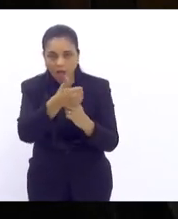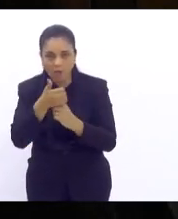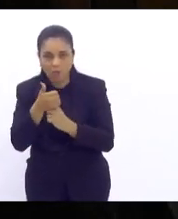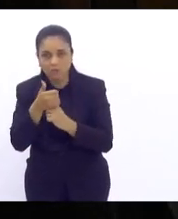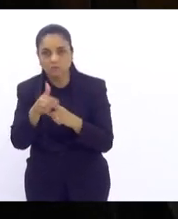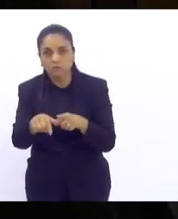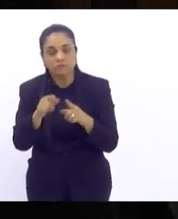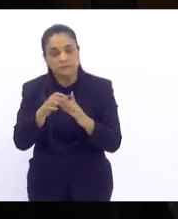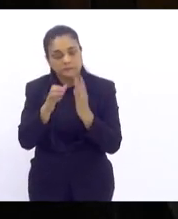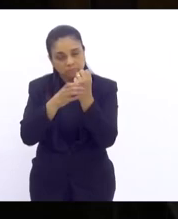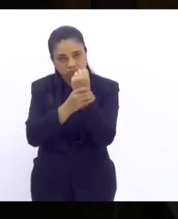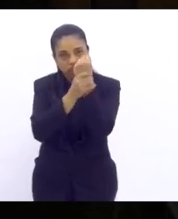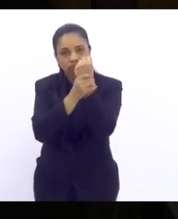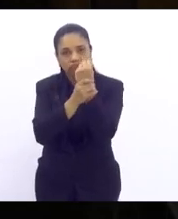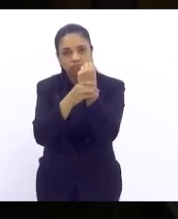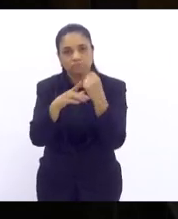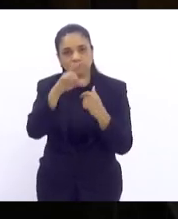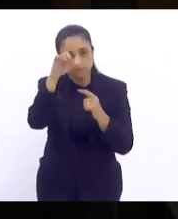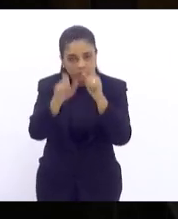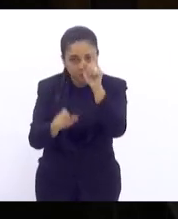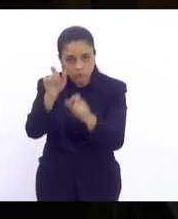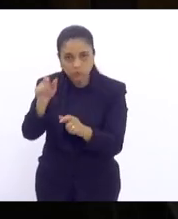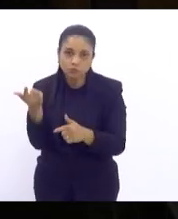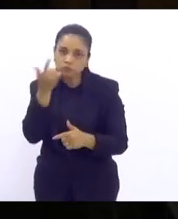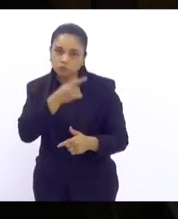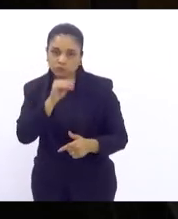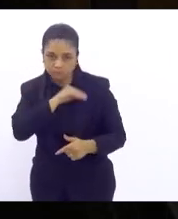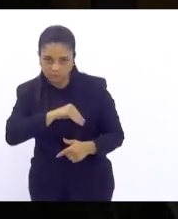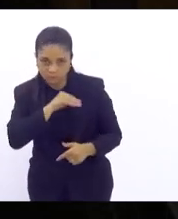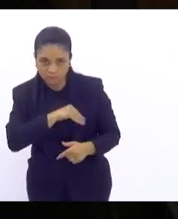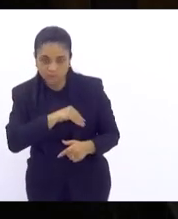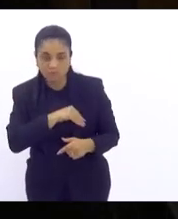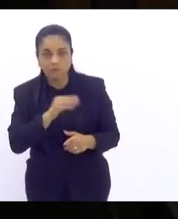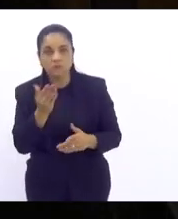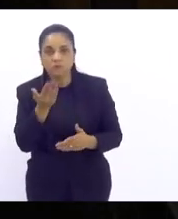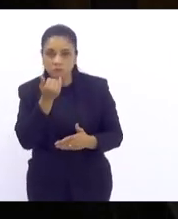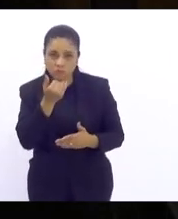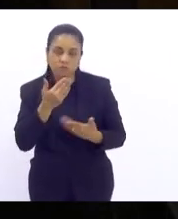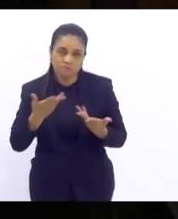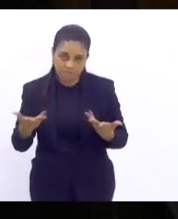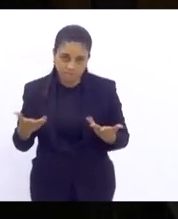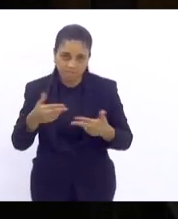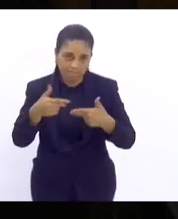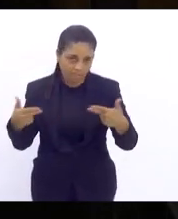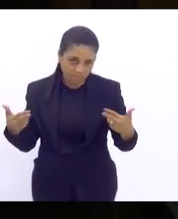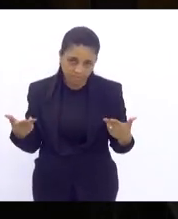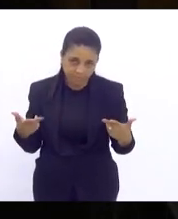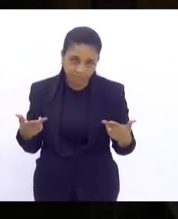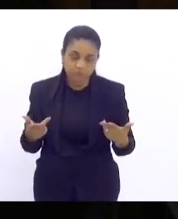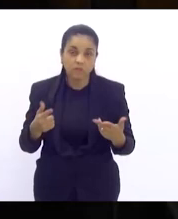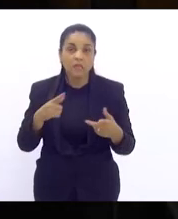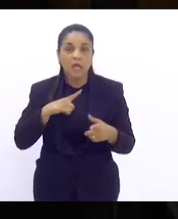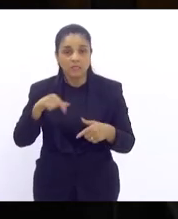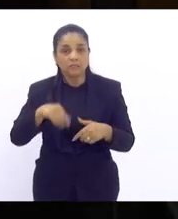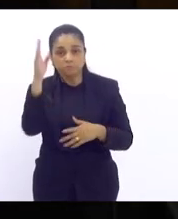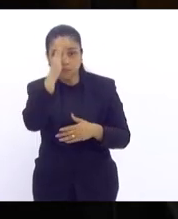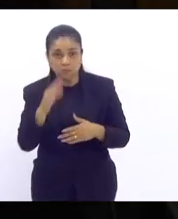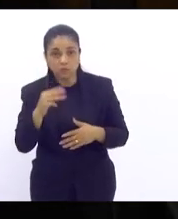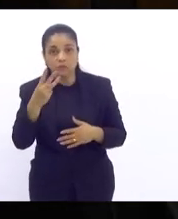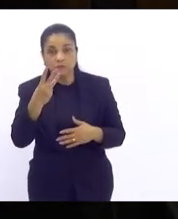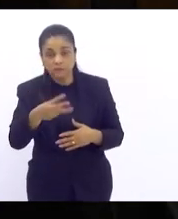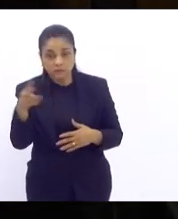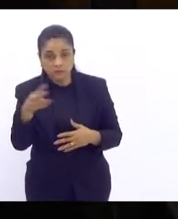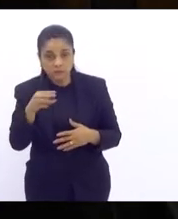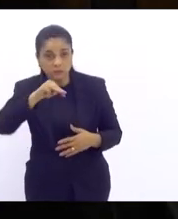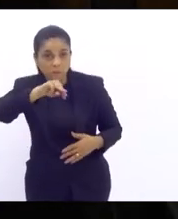garanta que as pessoas tenham o seu sustento eu não tenho dúvida que no Brasil nós temos 33 milhões de pessoas passando